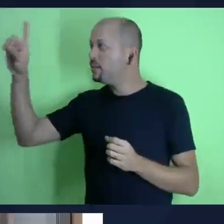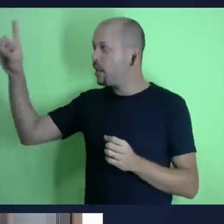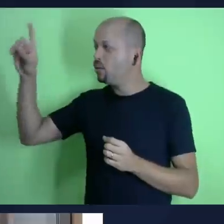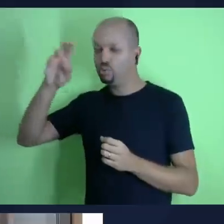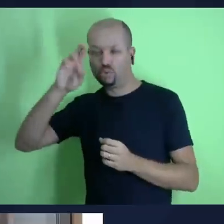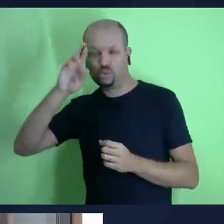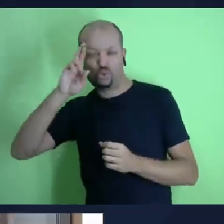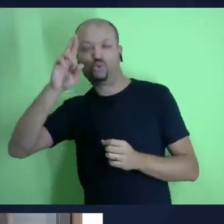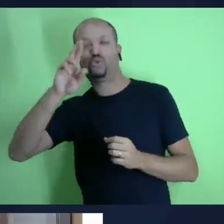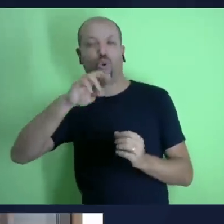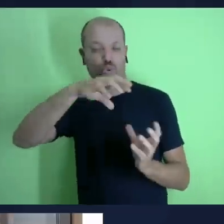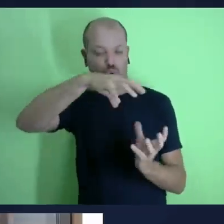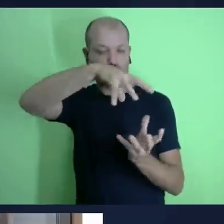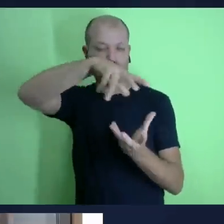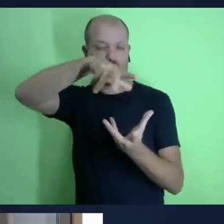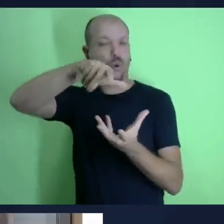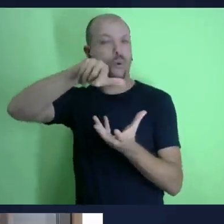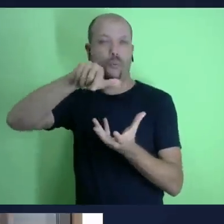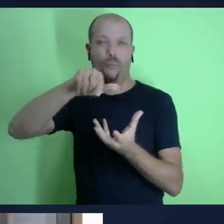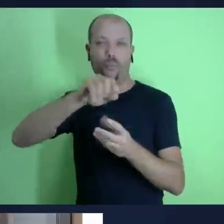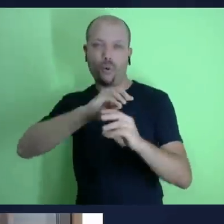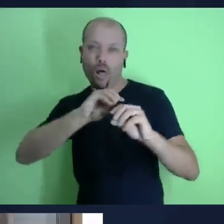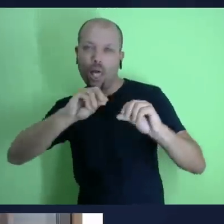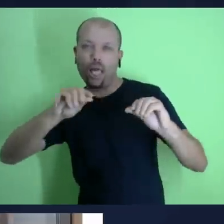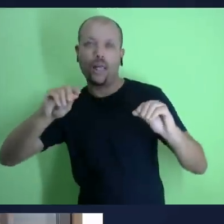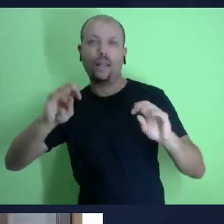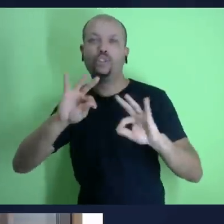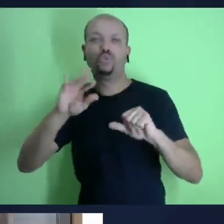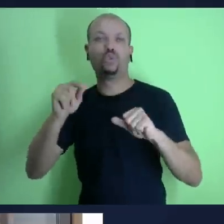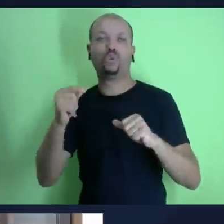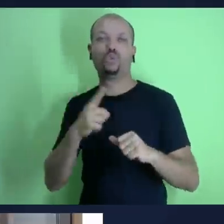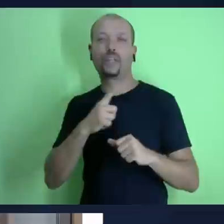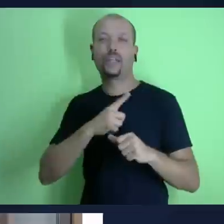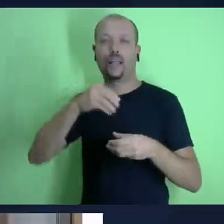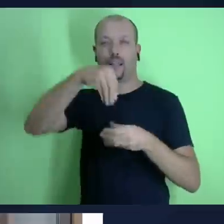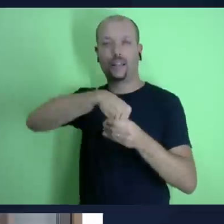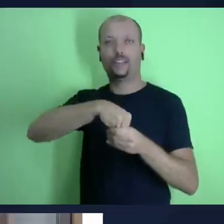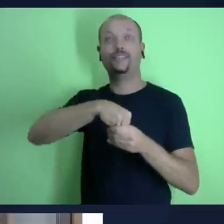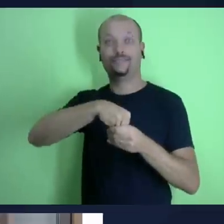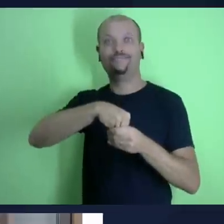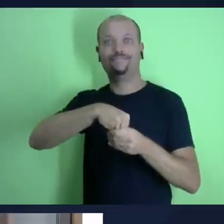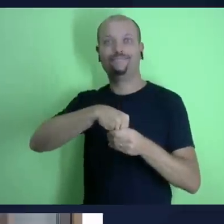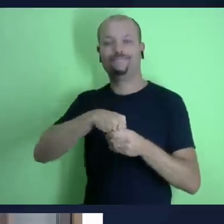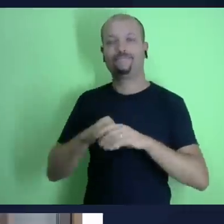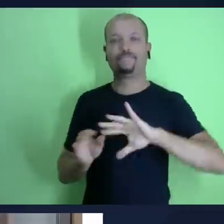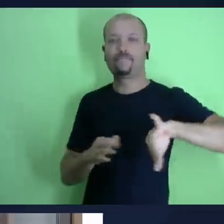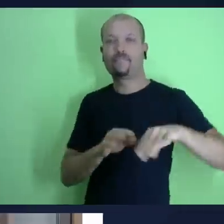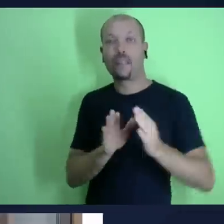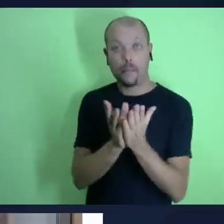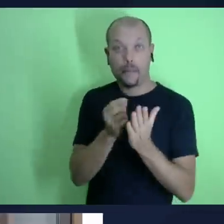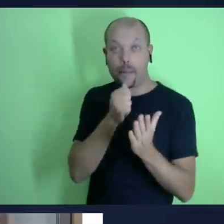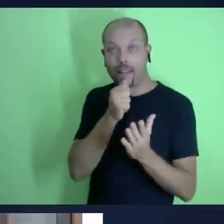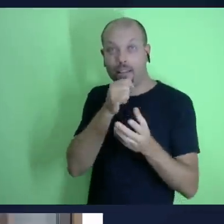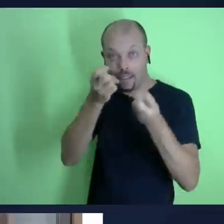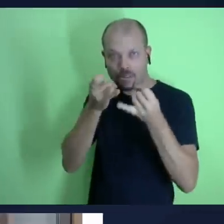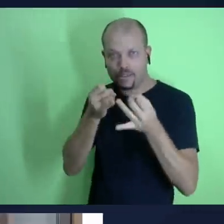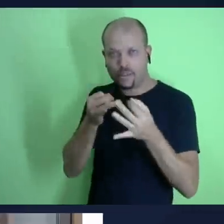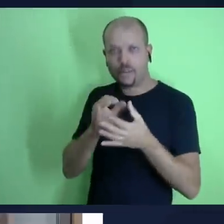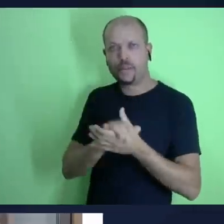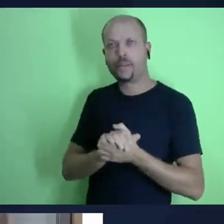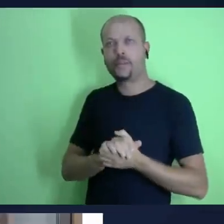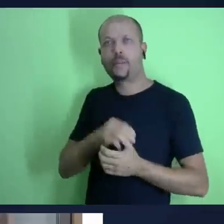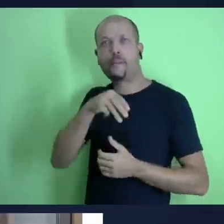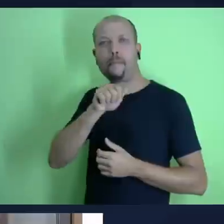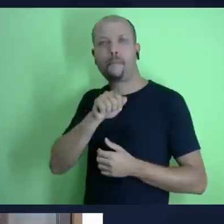dos exércitos então quando a gente para para pensar que deus é o dono de tudo